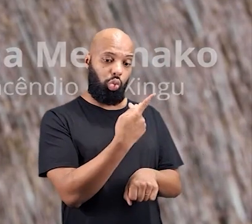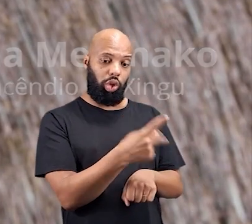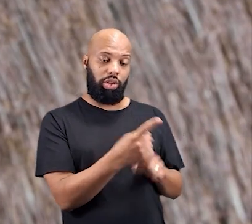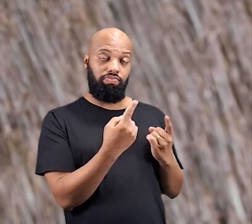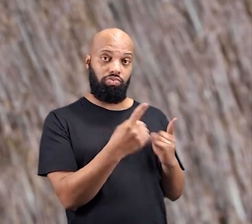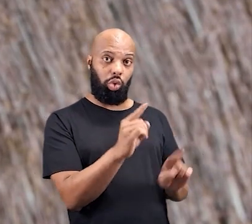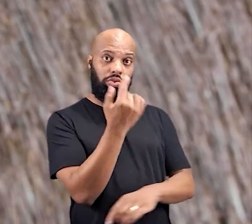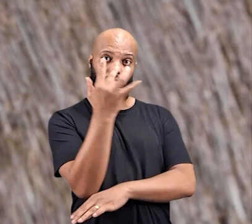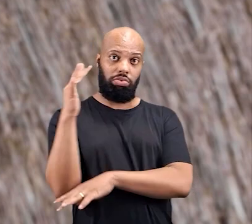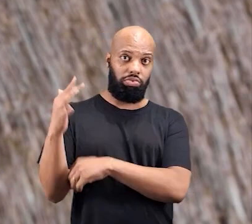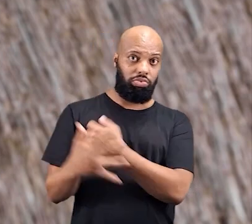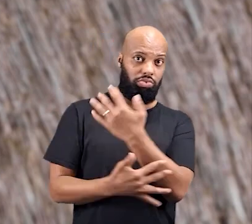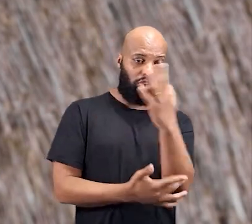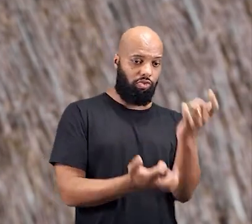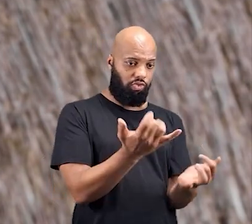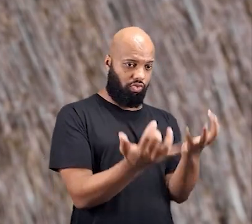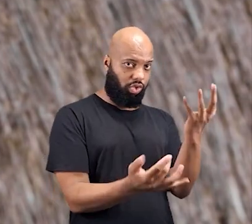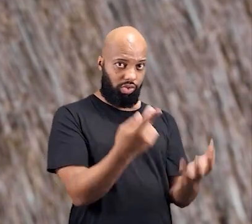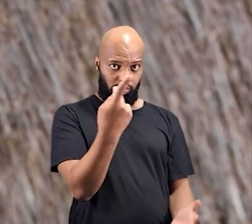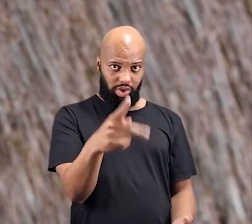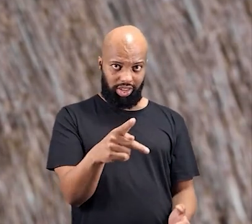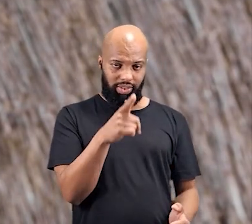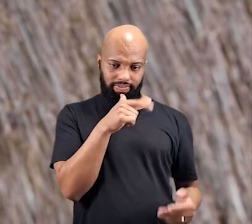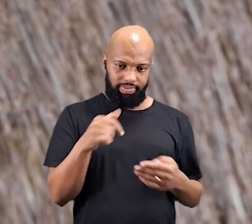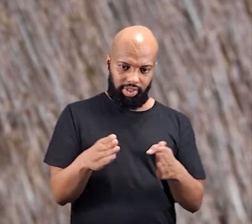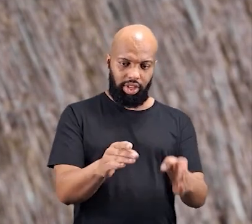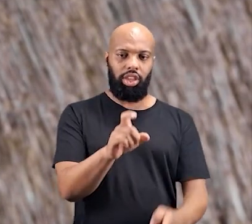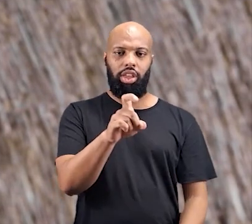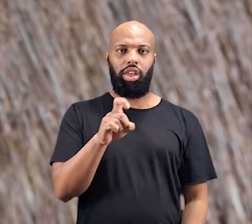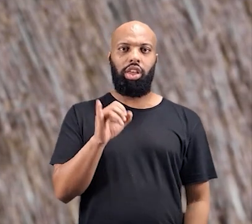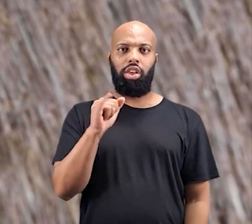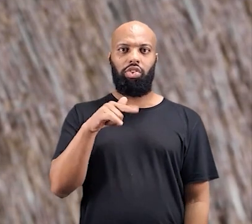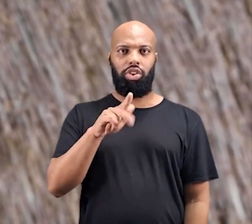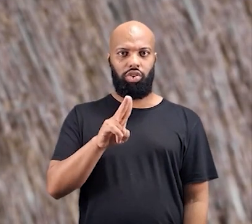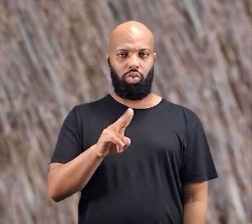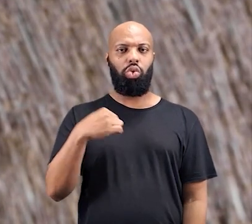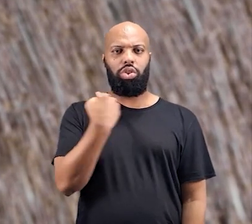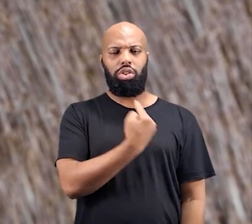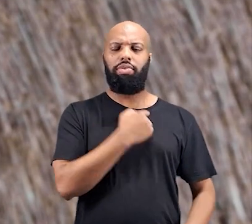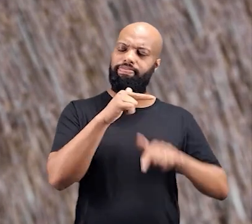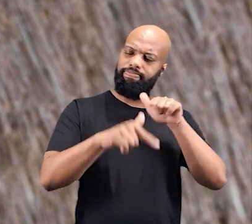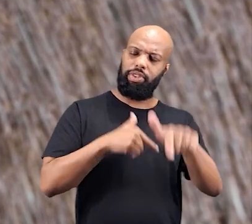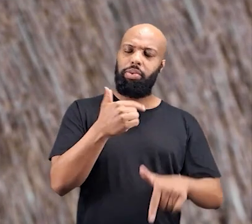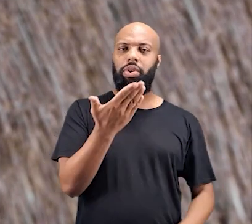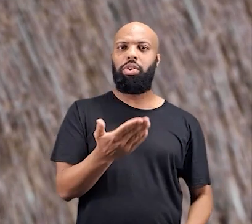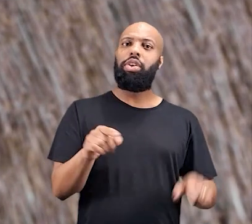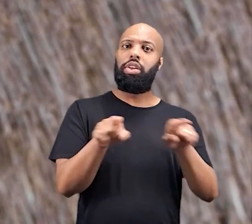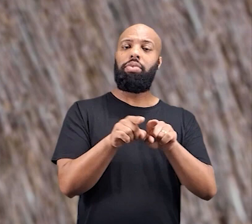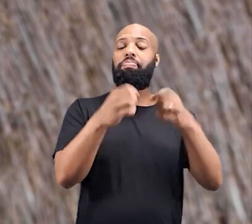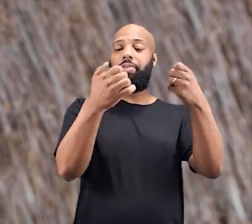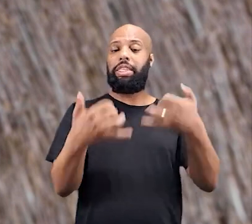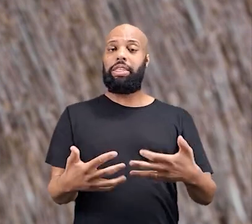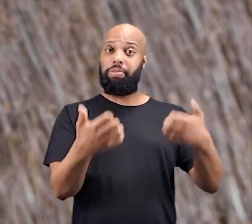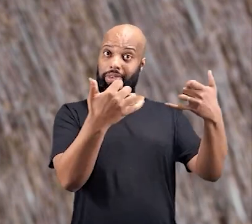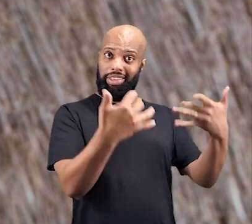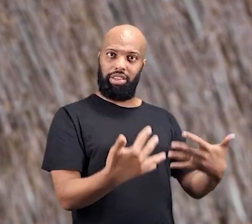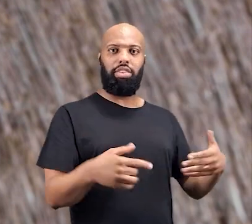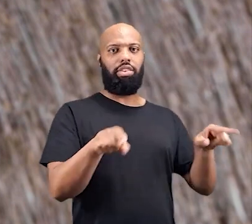e explicando para eles. Para não deixar o fogo, para não queimar mais antes de ir.